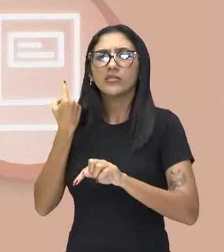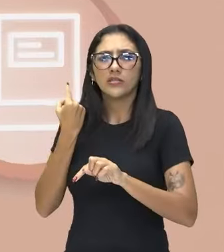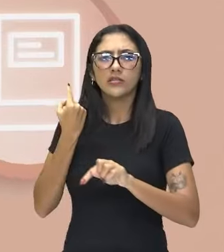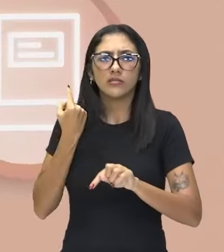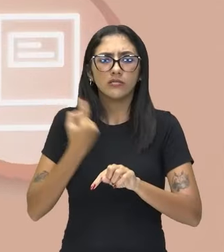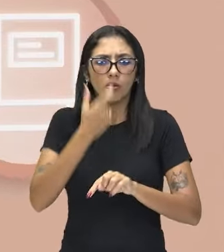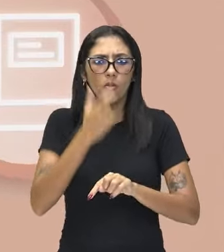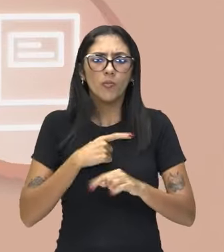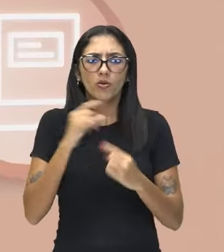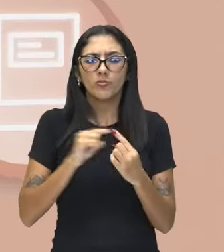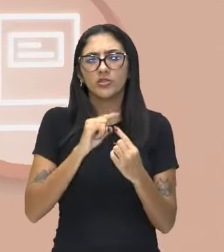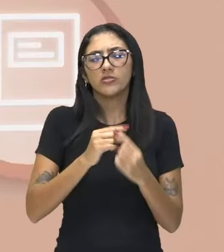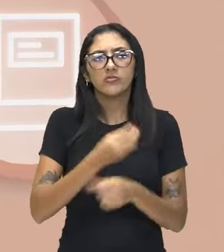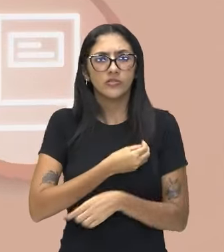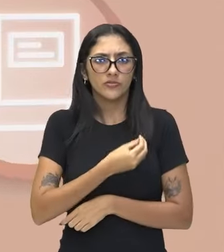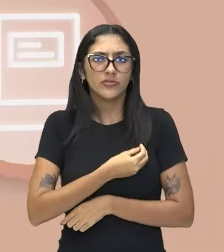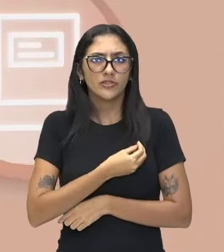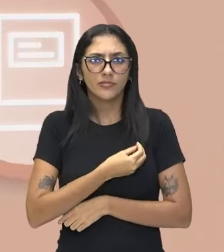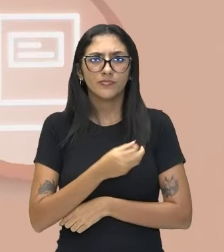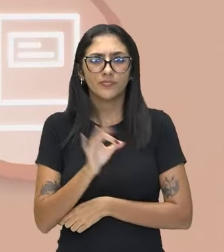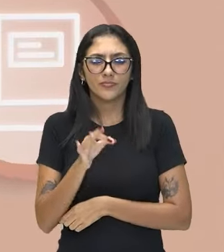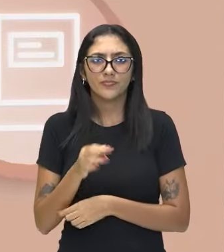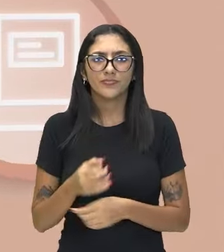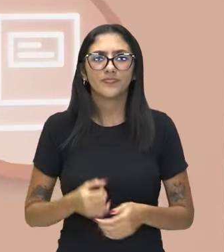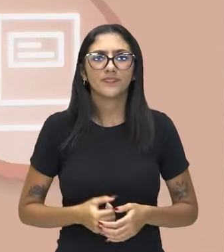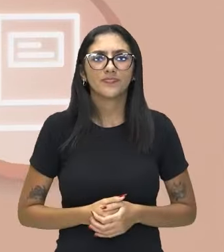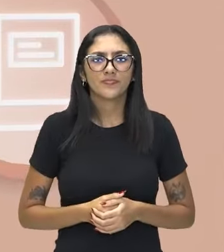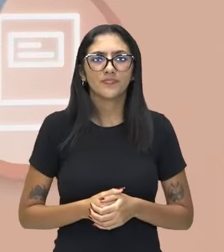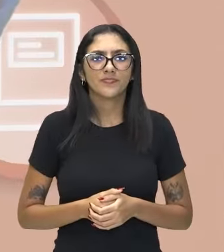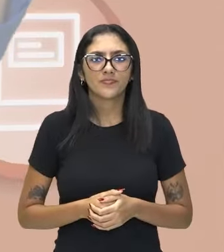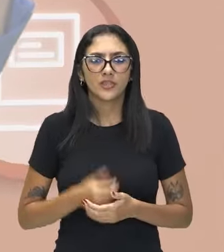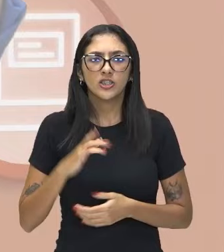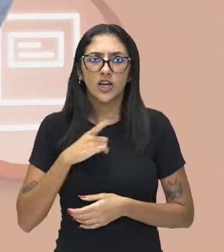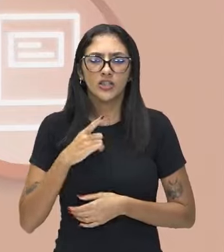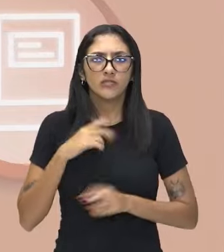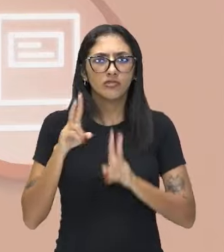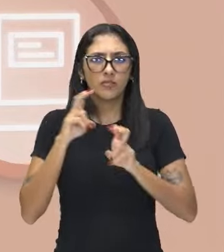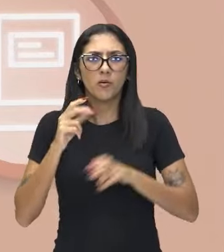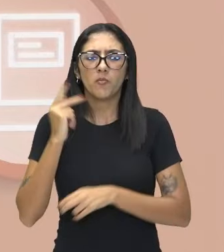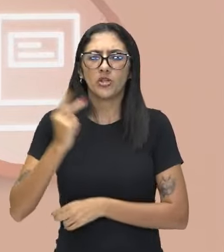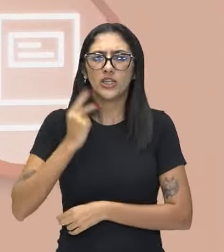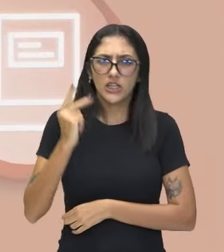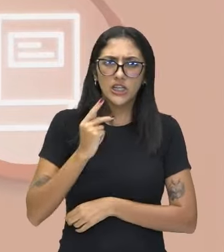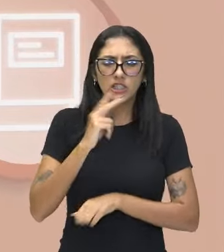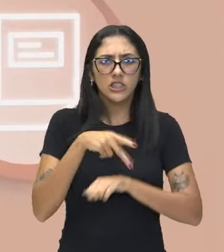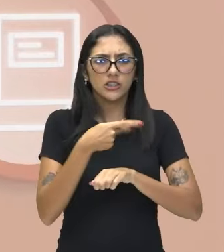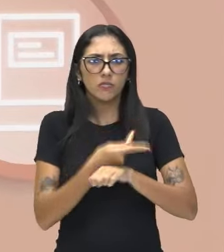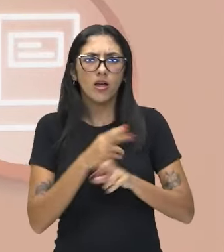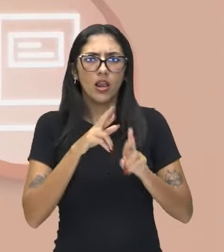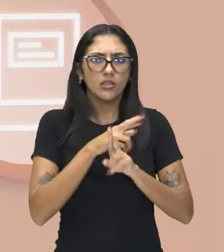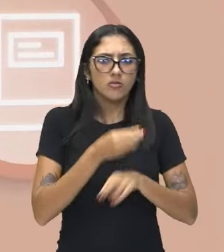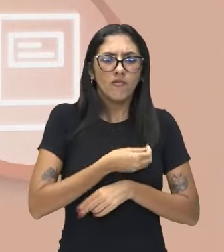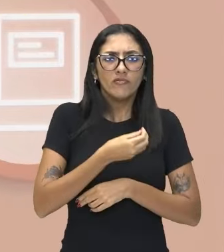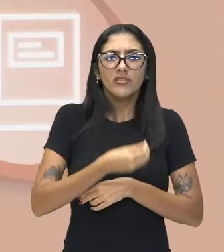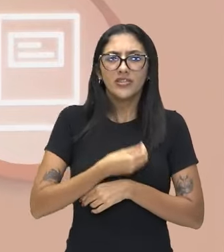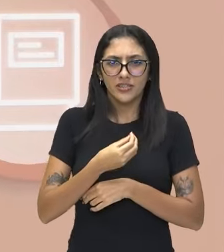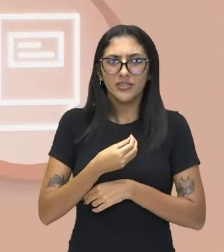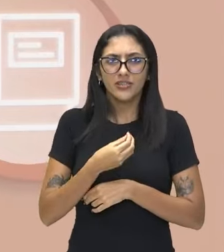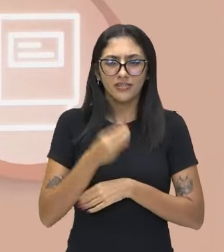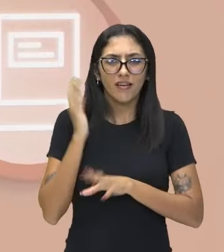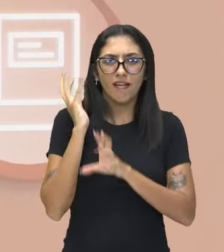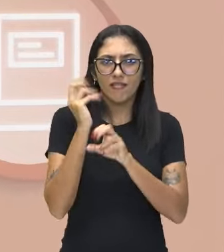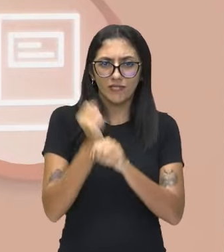ter dado certo. Perfeito, então, pessoal, falamos de política, falamos de existencialismo nessa nossa